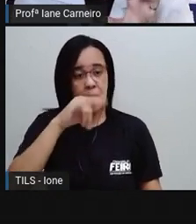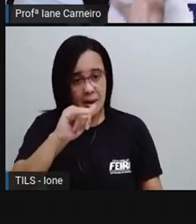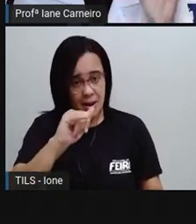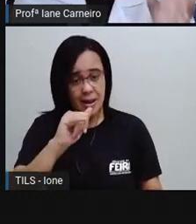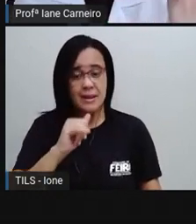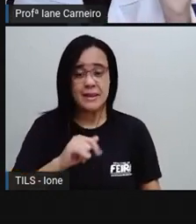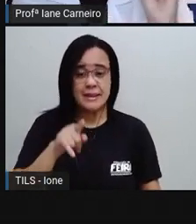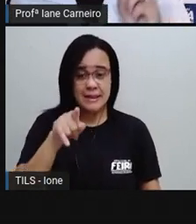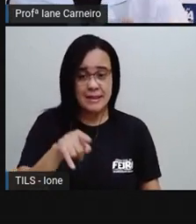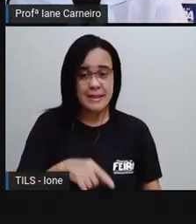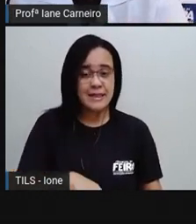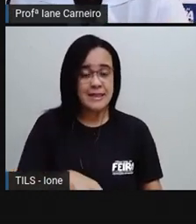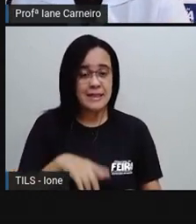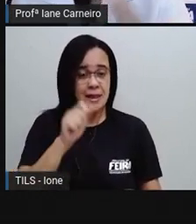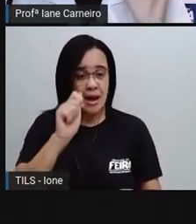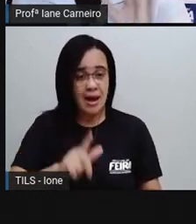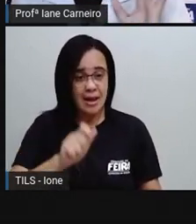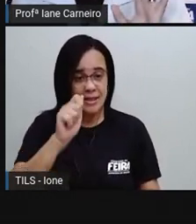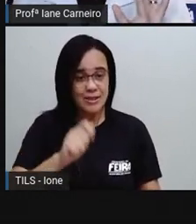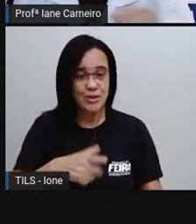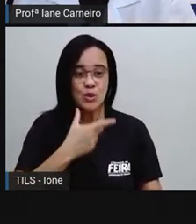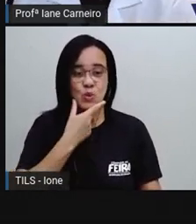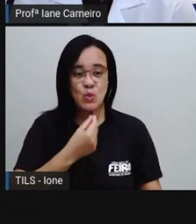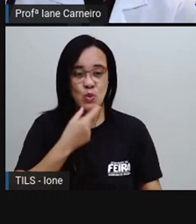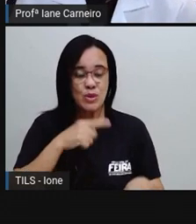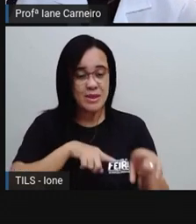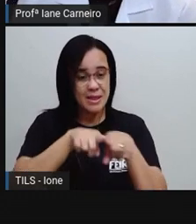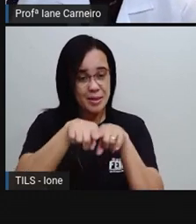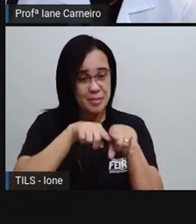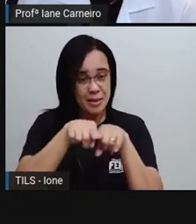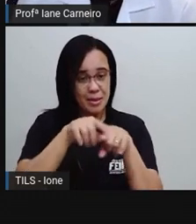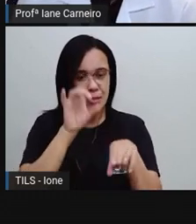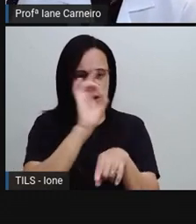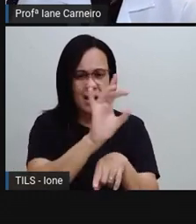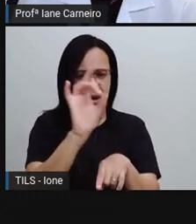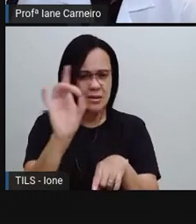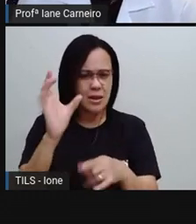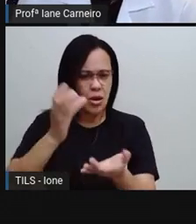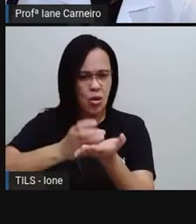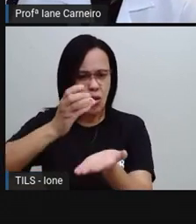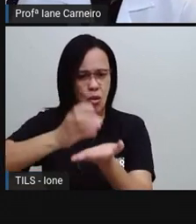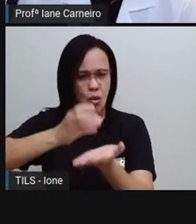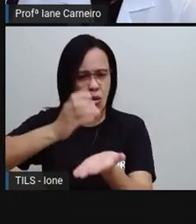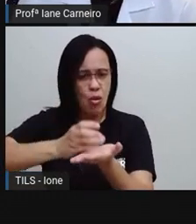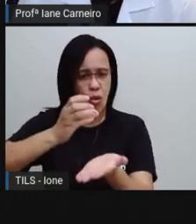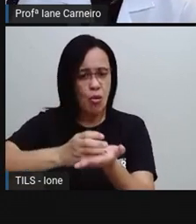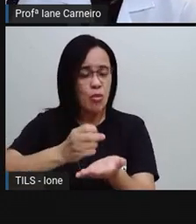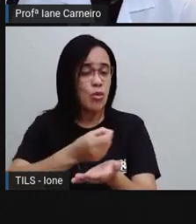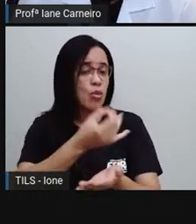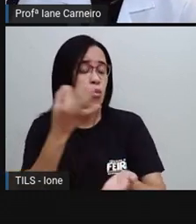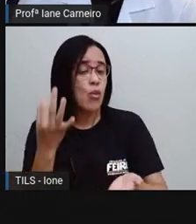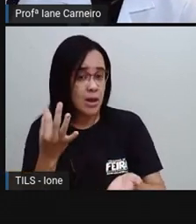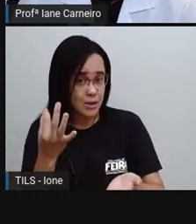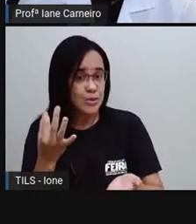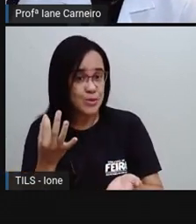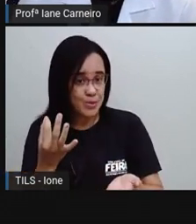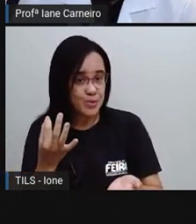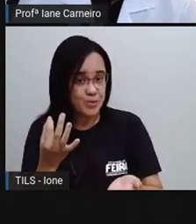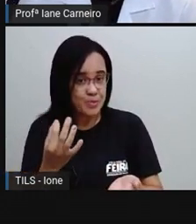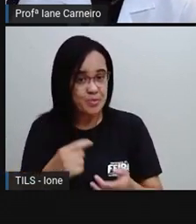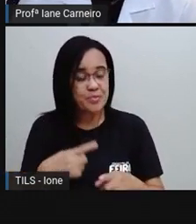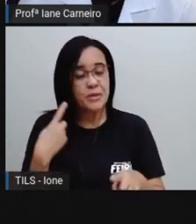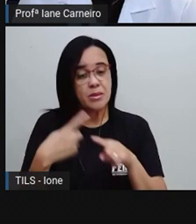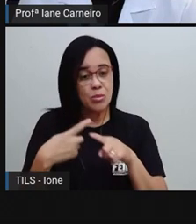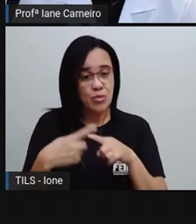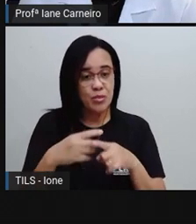foi marcando a quantidade de copos que cada um bebeu. Então, Pedro, ó, aqui nesse gráfico não tá marcando. Tá vendo que vai do zero